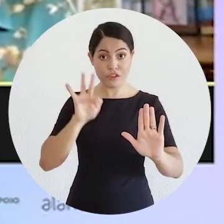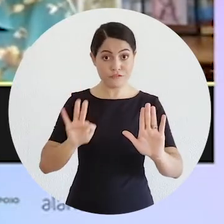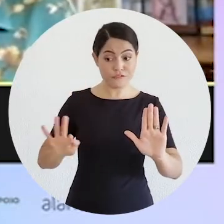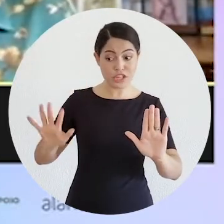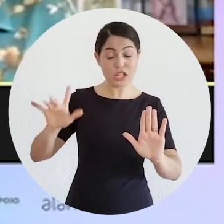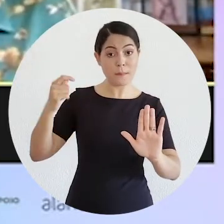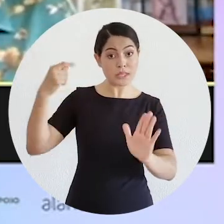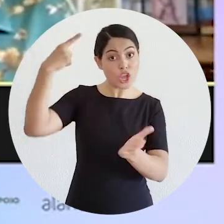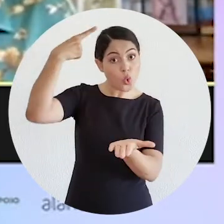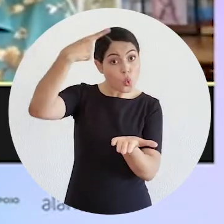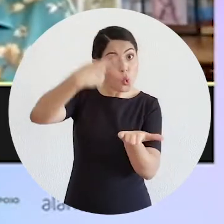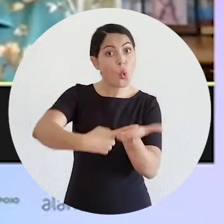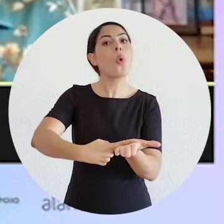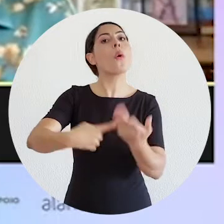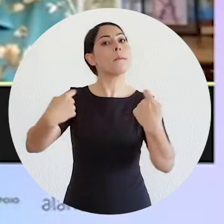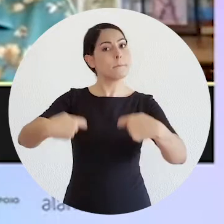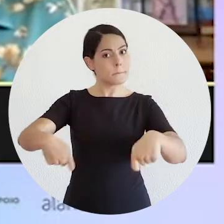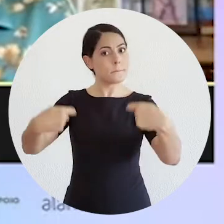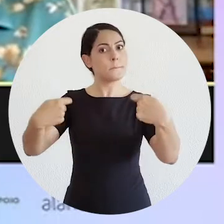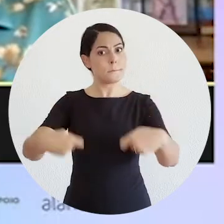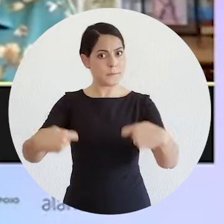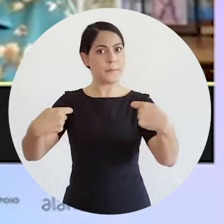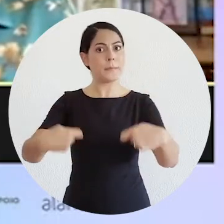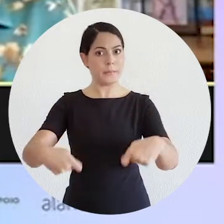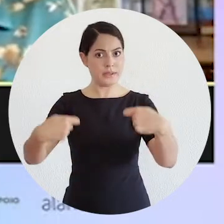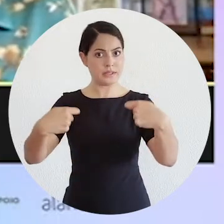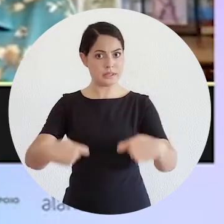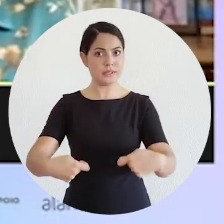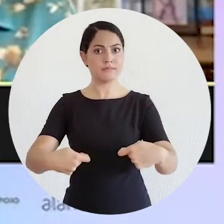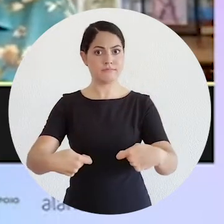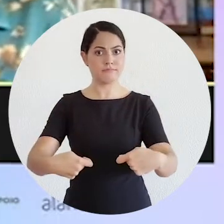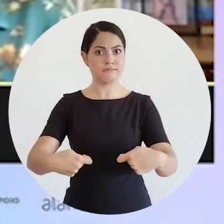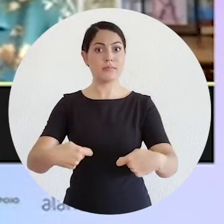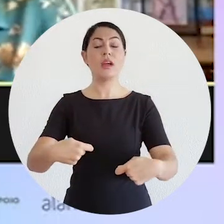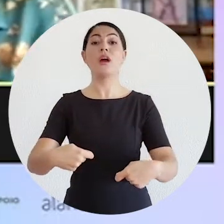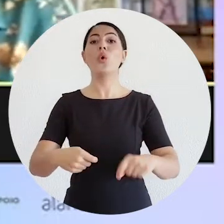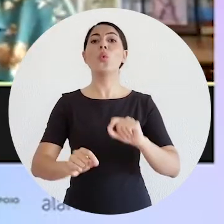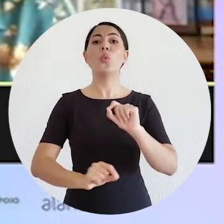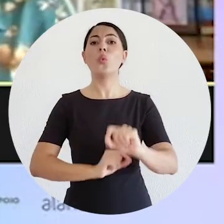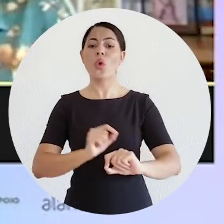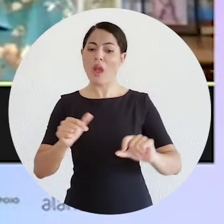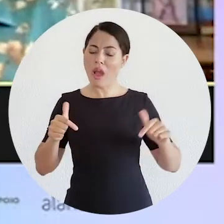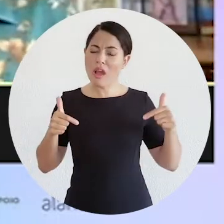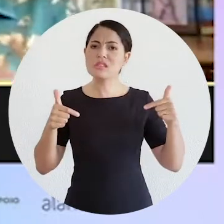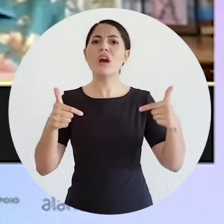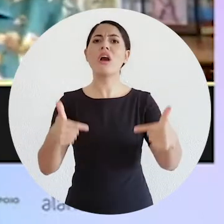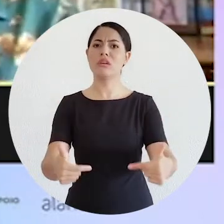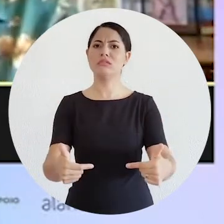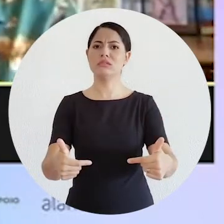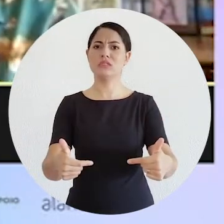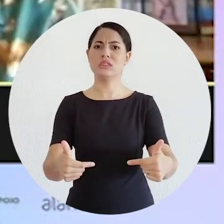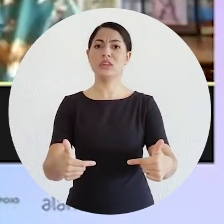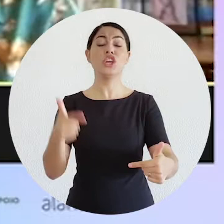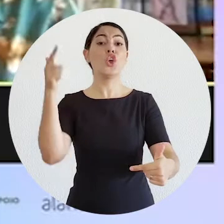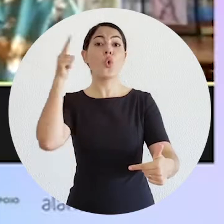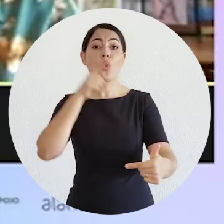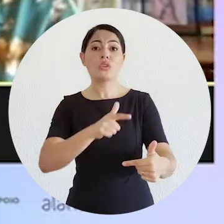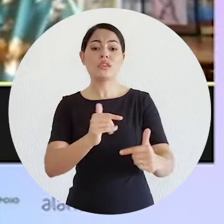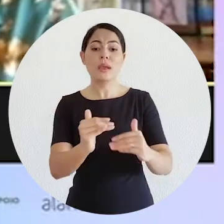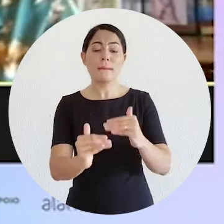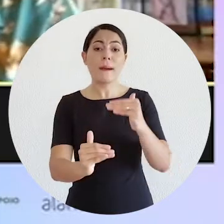se comprometer a lançar mão desse princípio e, assim,